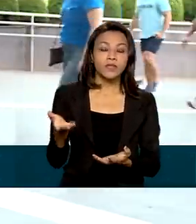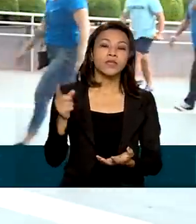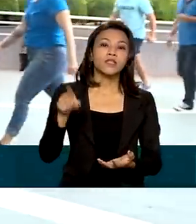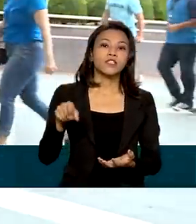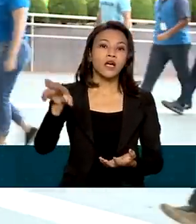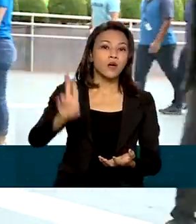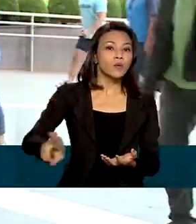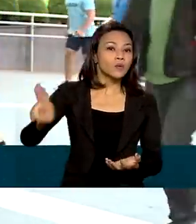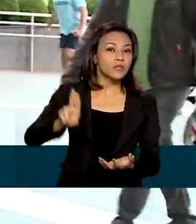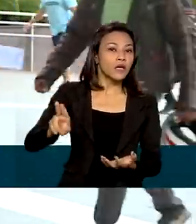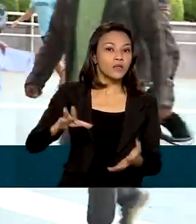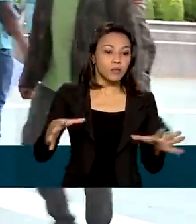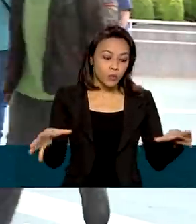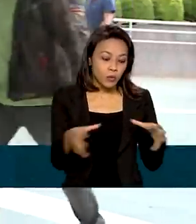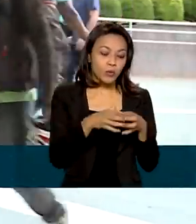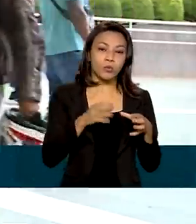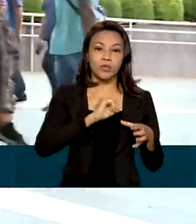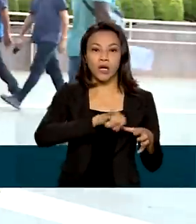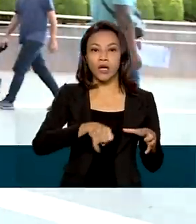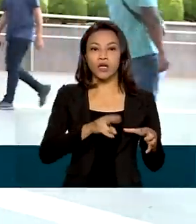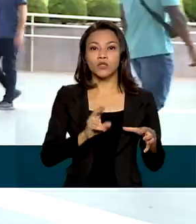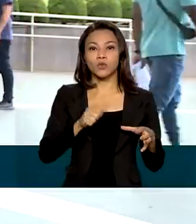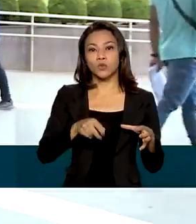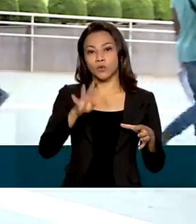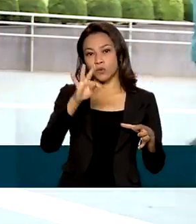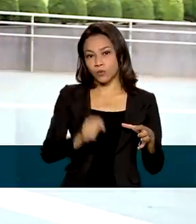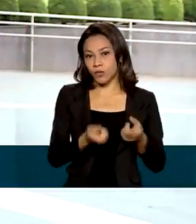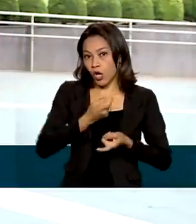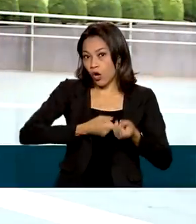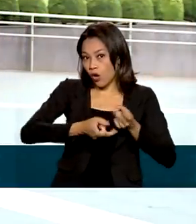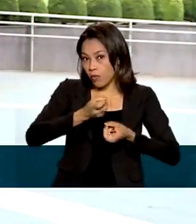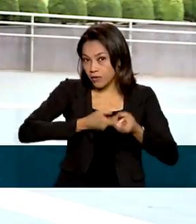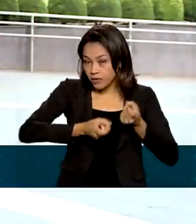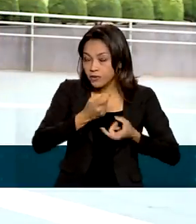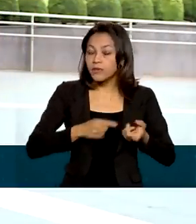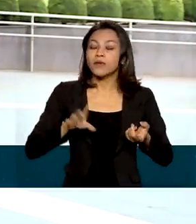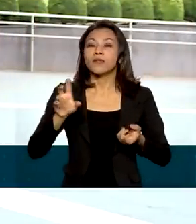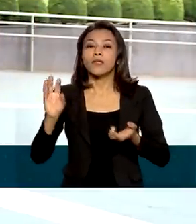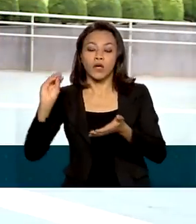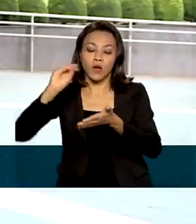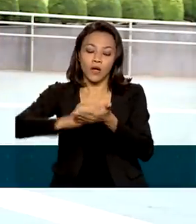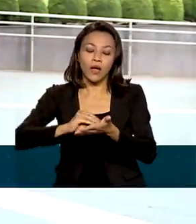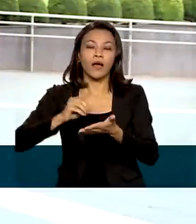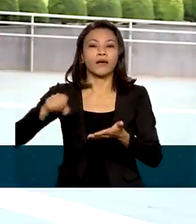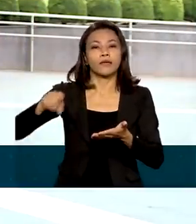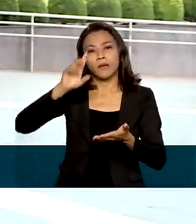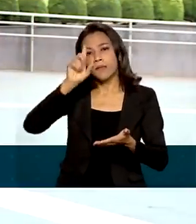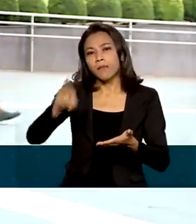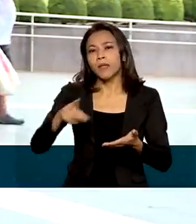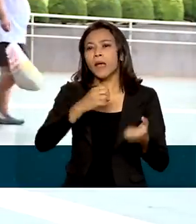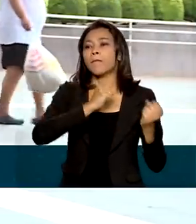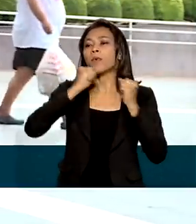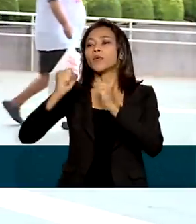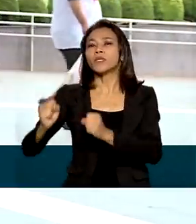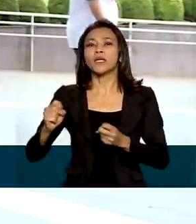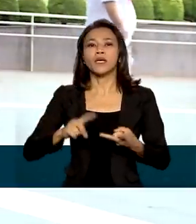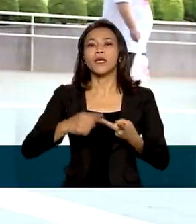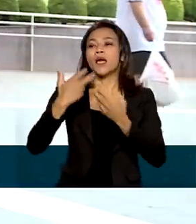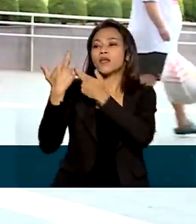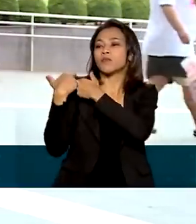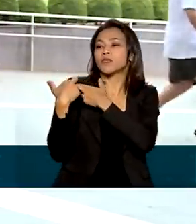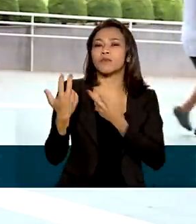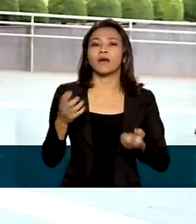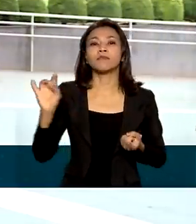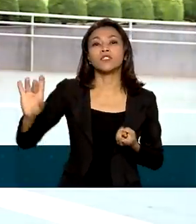pela junta comercial, devem passar a ser coletados e cadastrados os dados sobre mandatos, poderes e atribuições